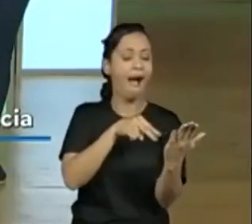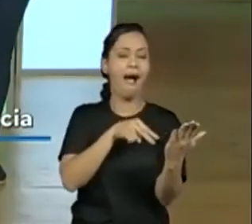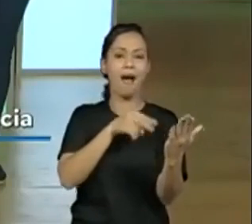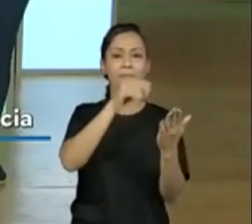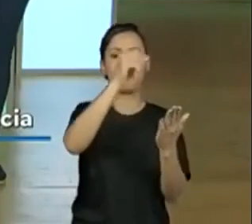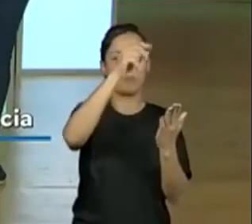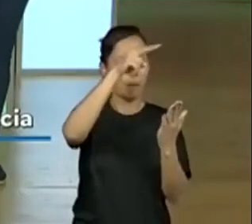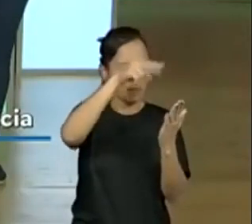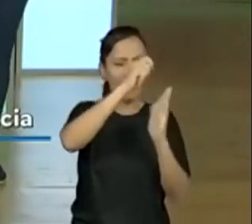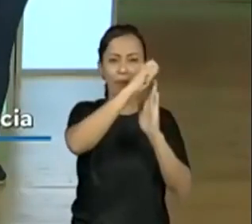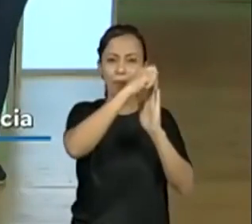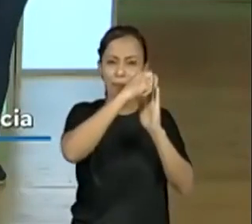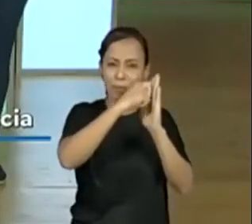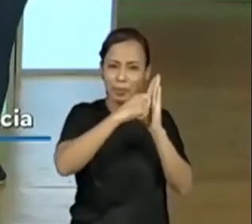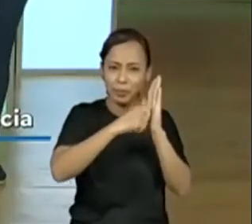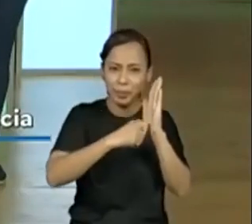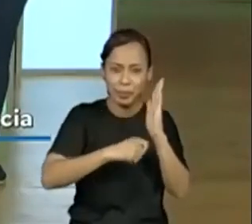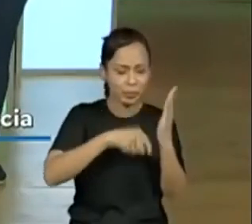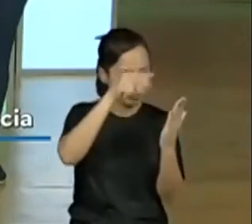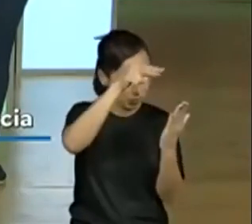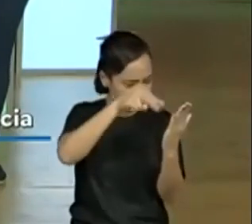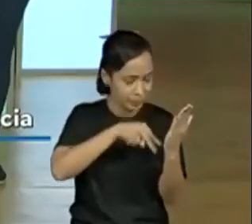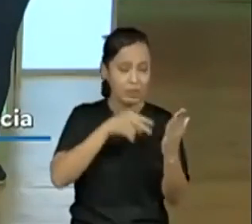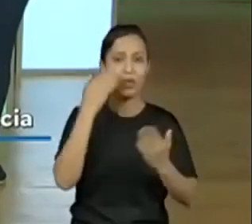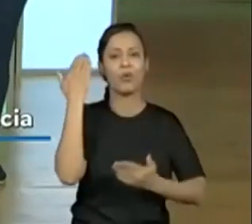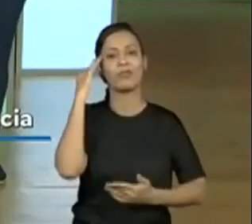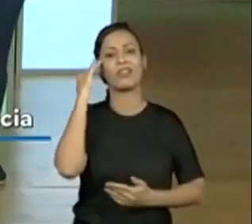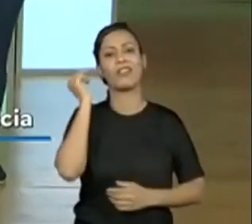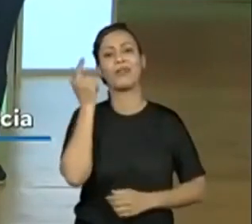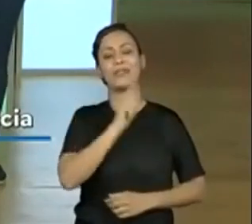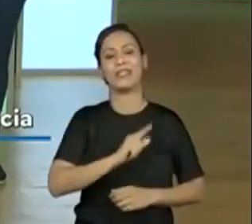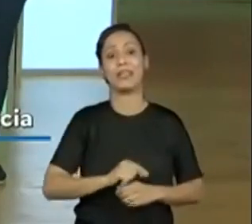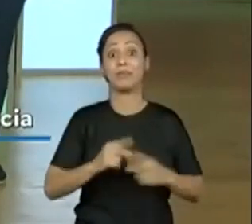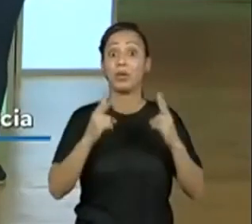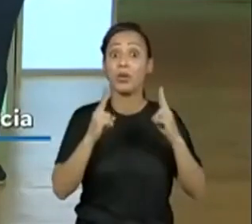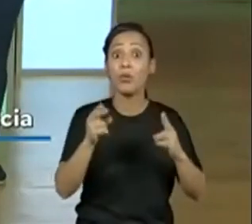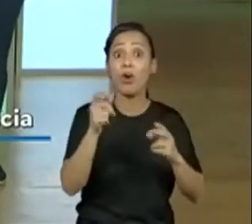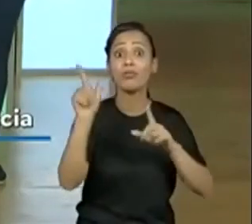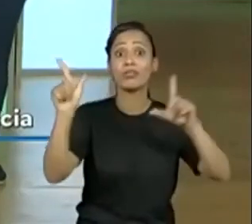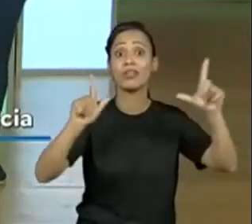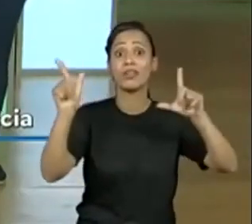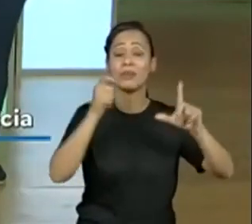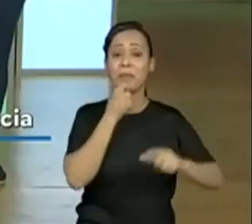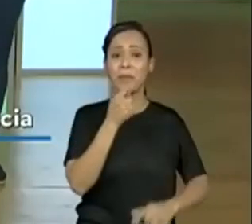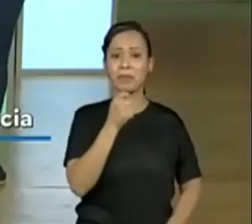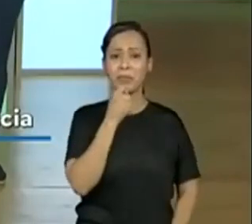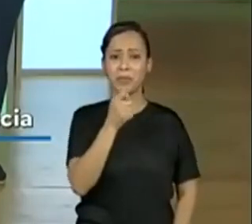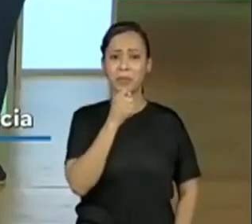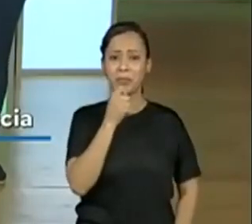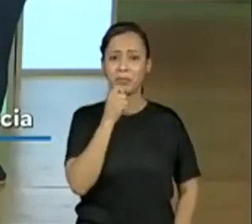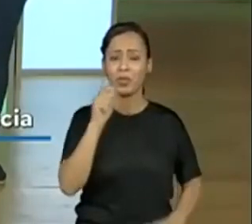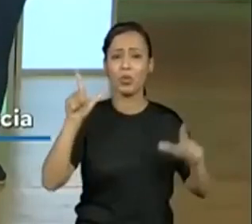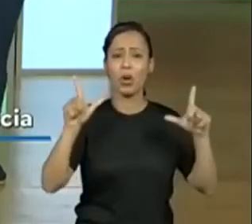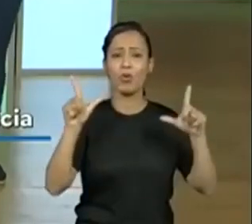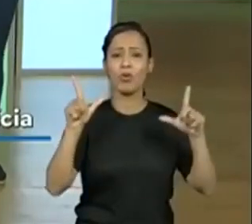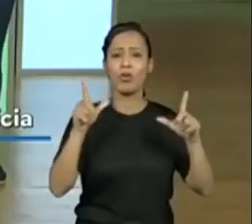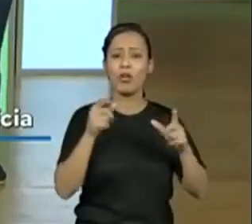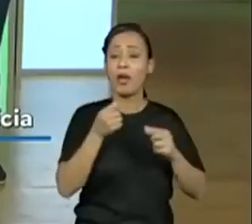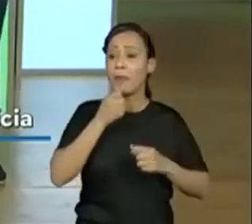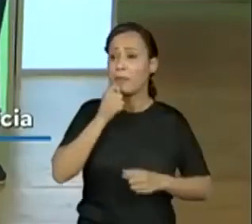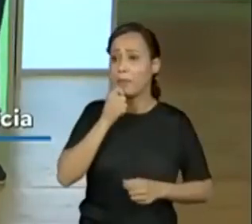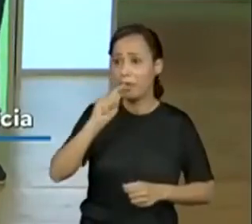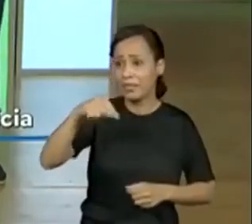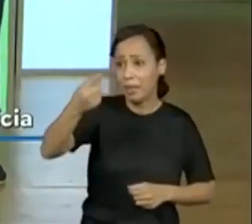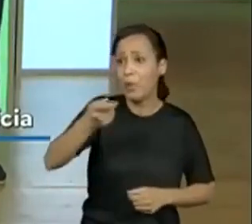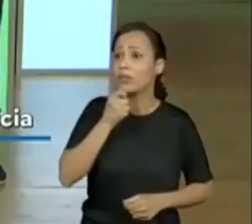trazem imagens, mas só depois no telejornal que vai trazer a notícia completa, a reportagem completa, né, professora? E às vezes a notícia